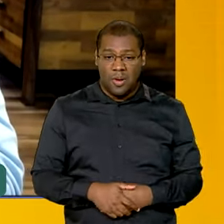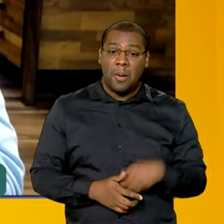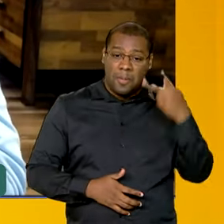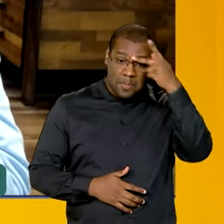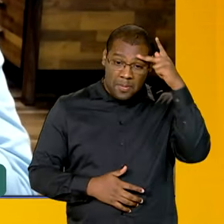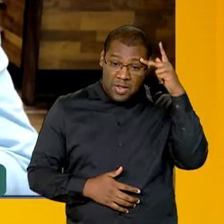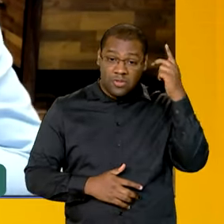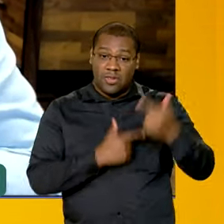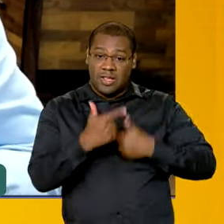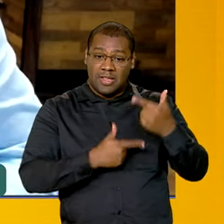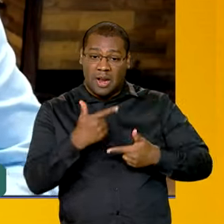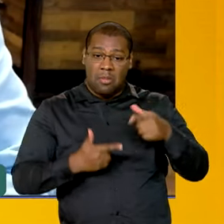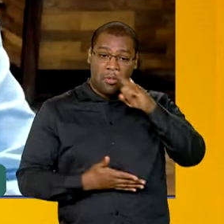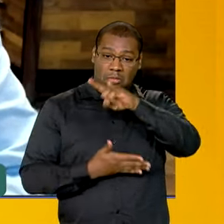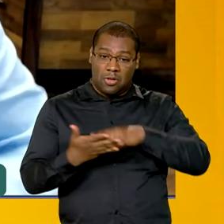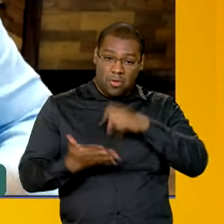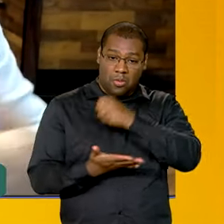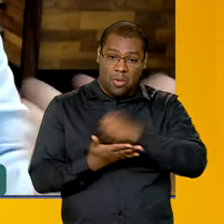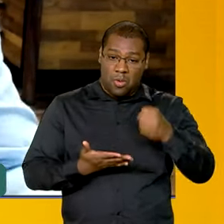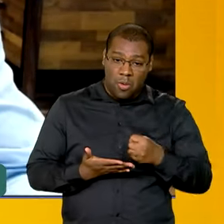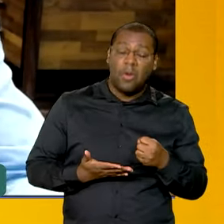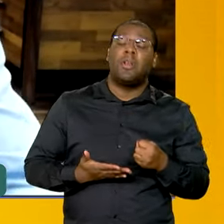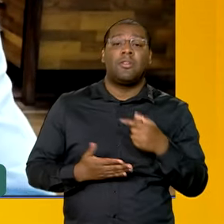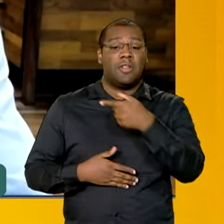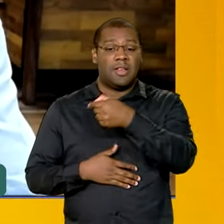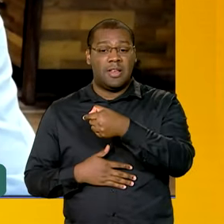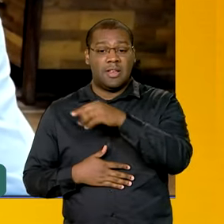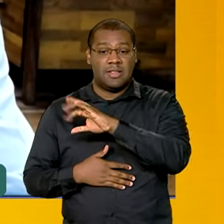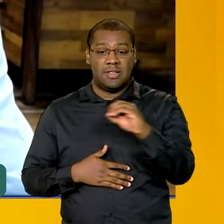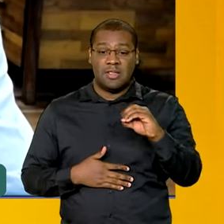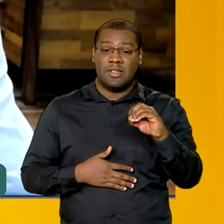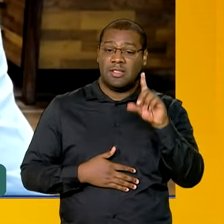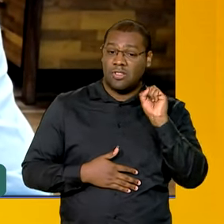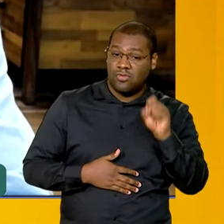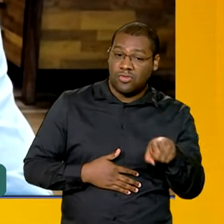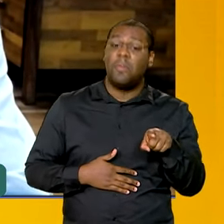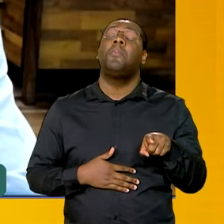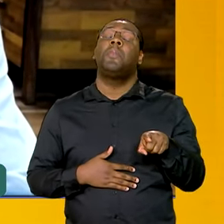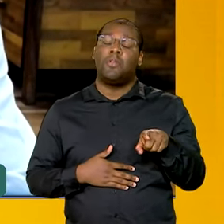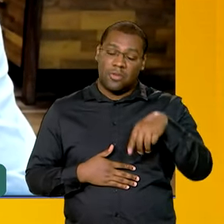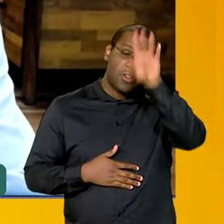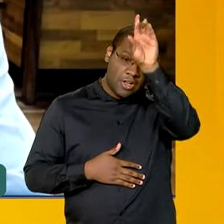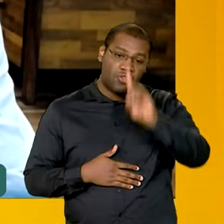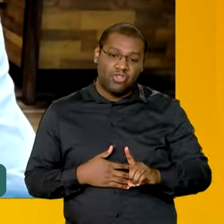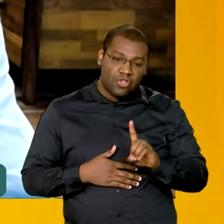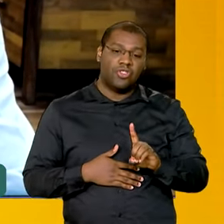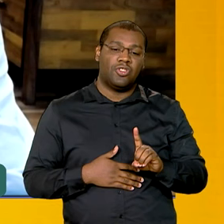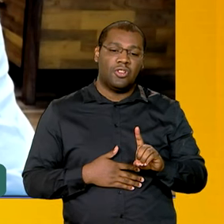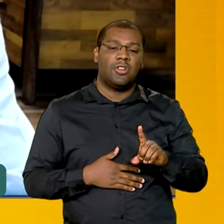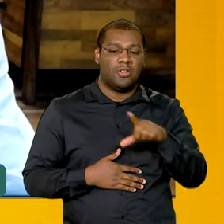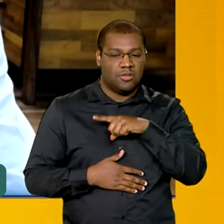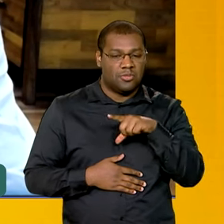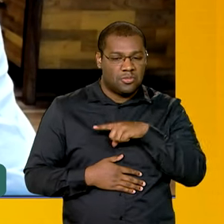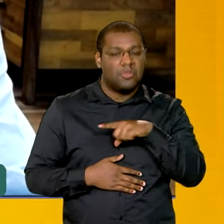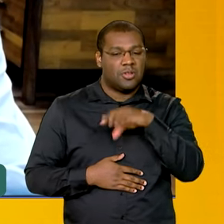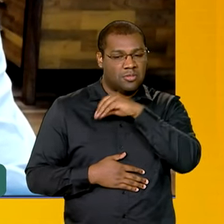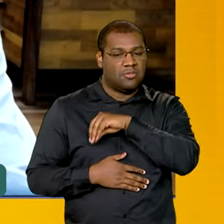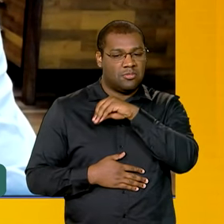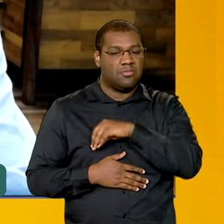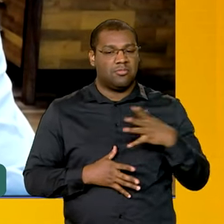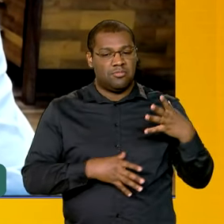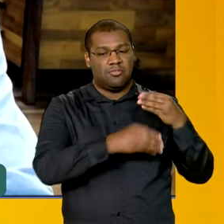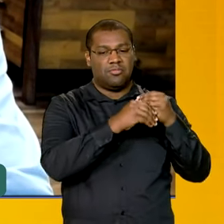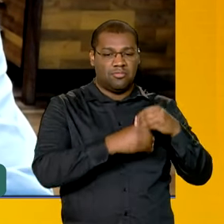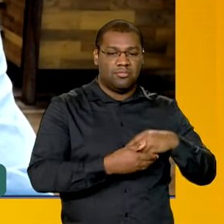Também poderá correr automaticamente a pós-publicação da resolução do Conselho do FAT. Então, essa é a ordem